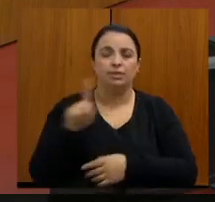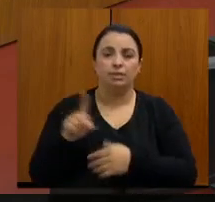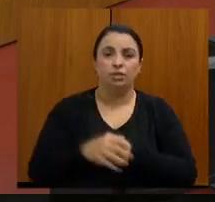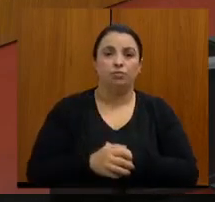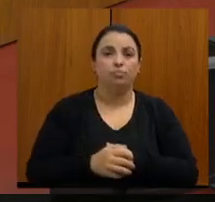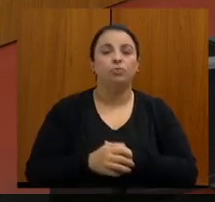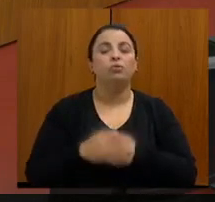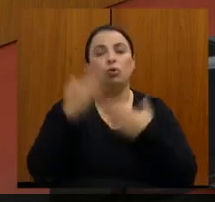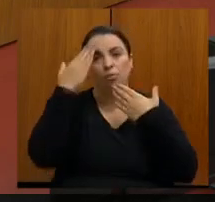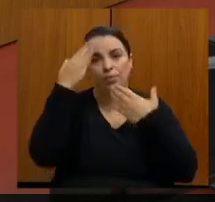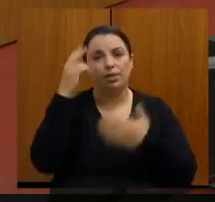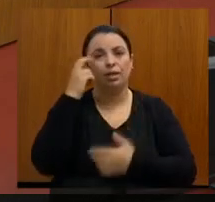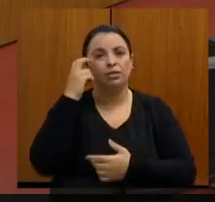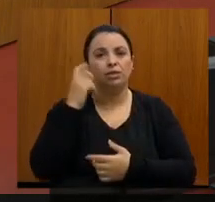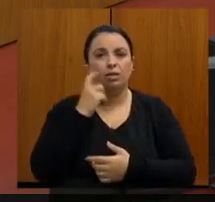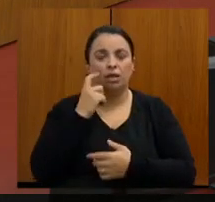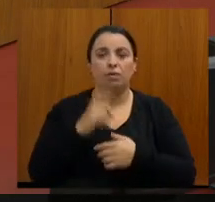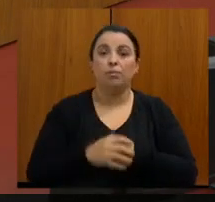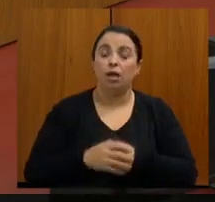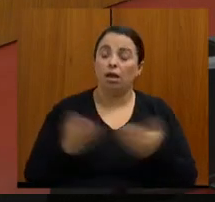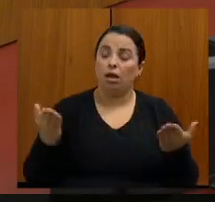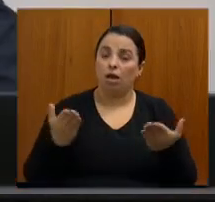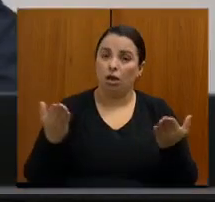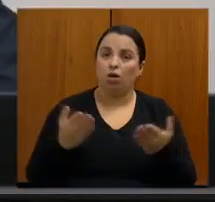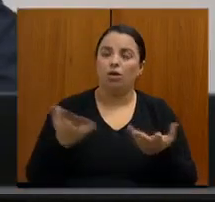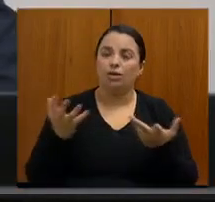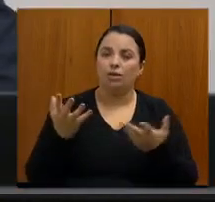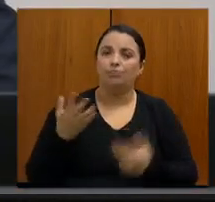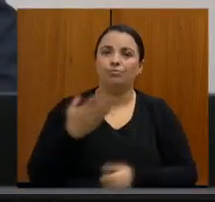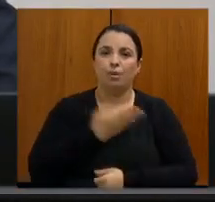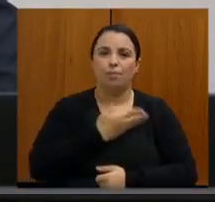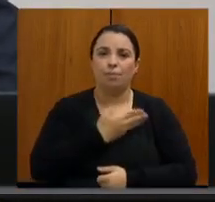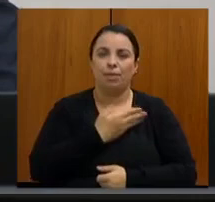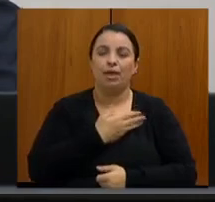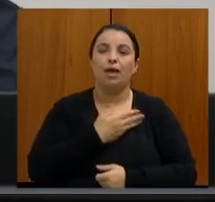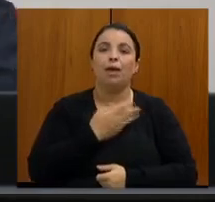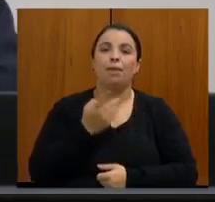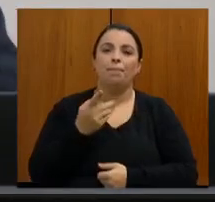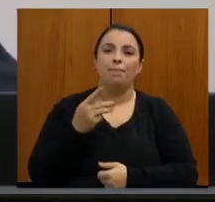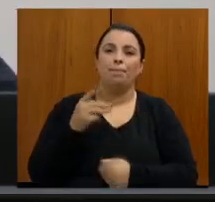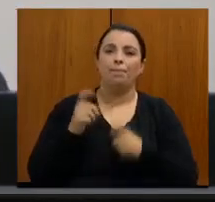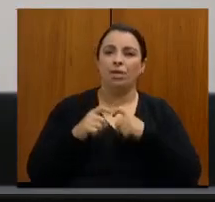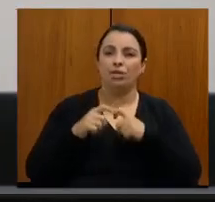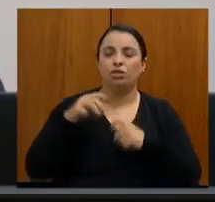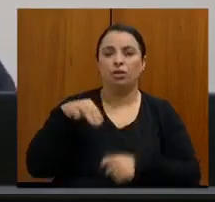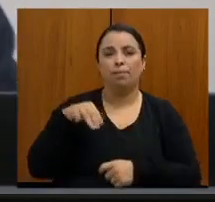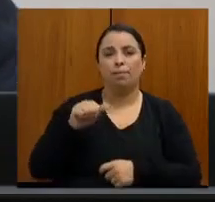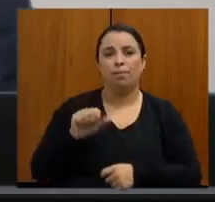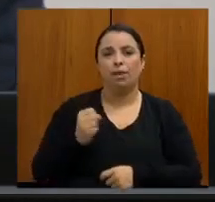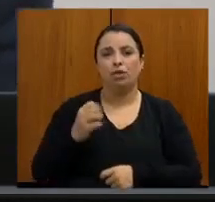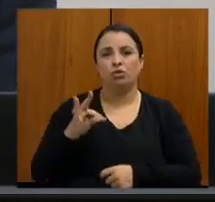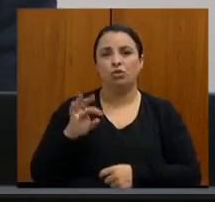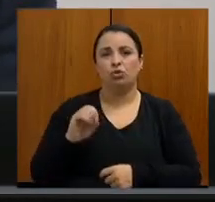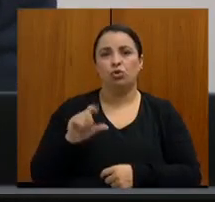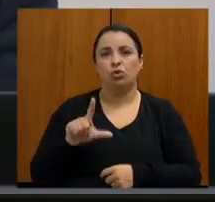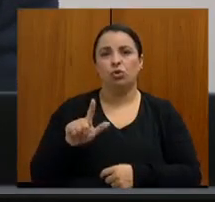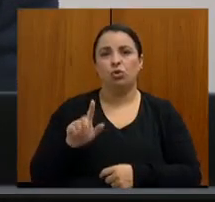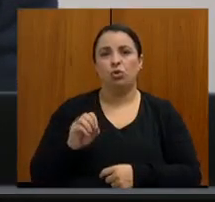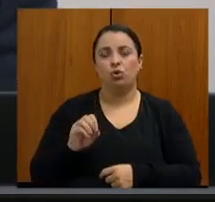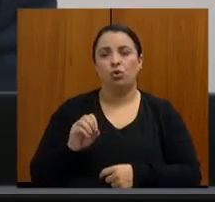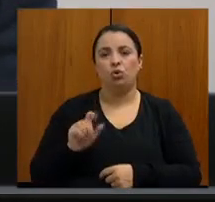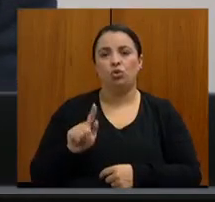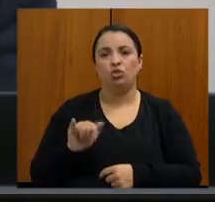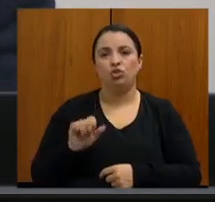deputado Zé Guilherme. Agora eu gostaria também de ouvir aqui uma colega nossa, mastologista, a doutora Ana